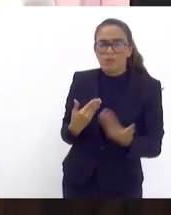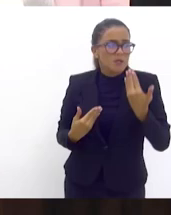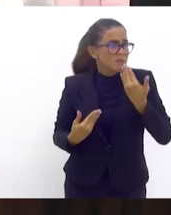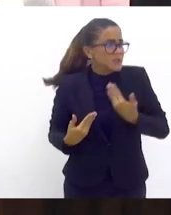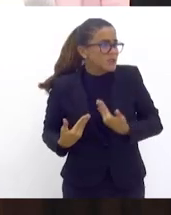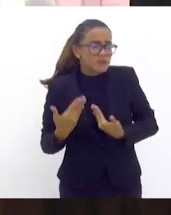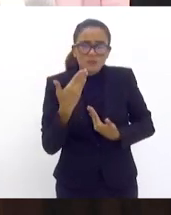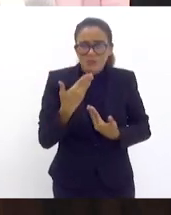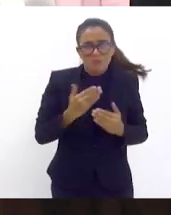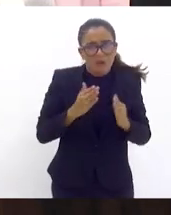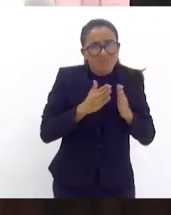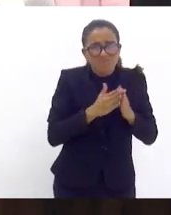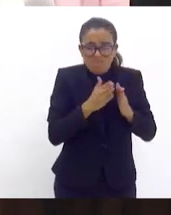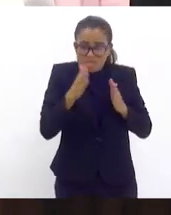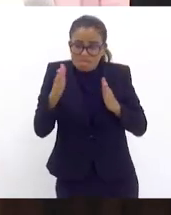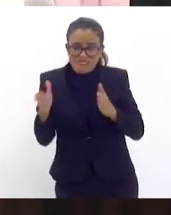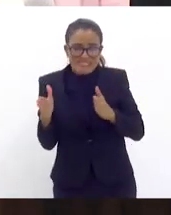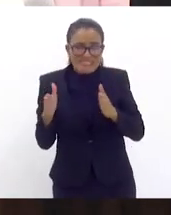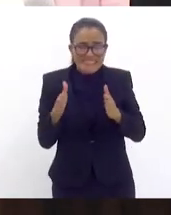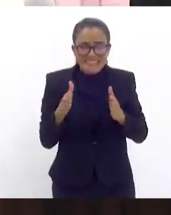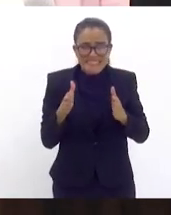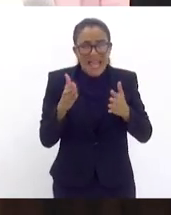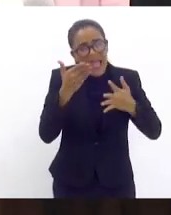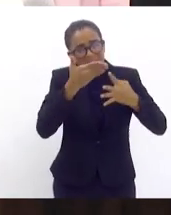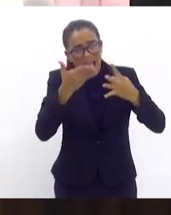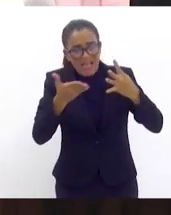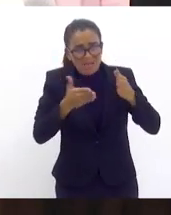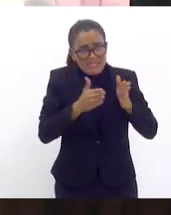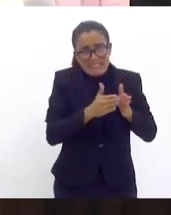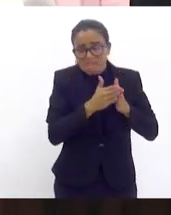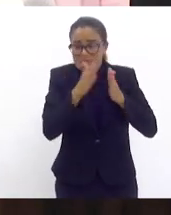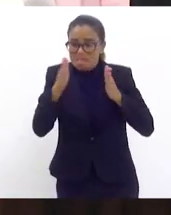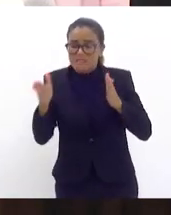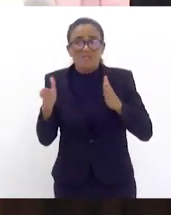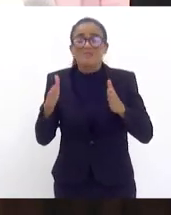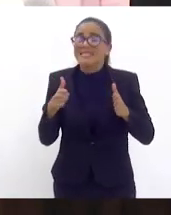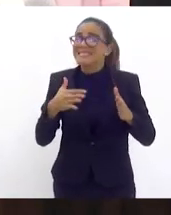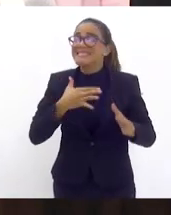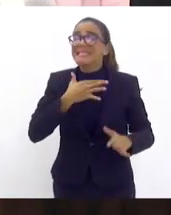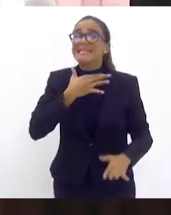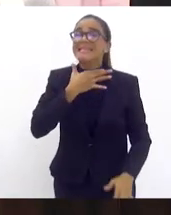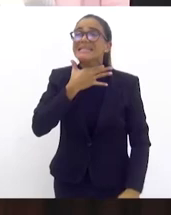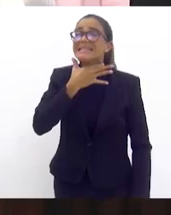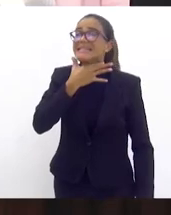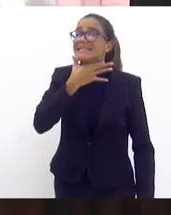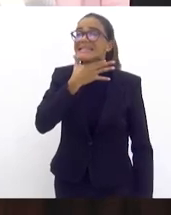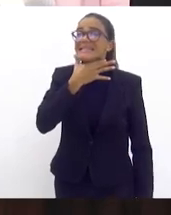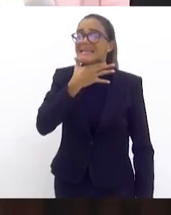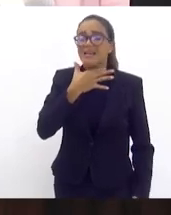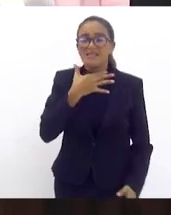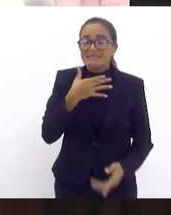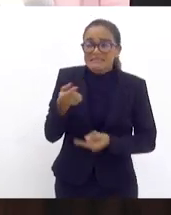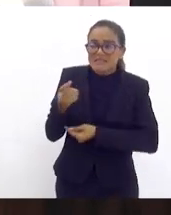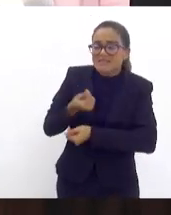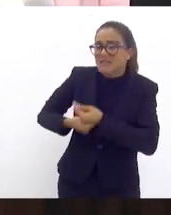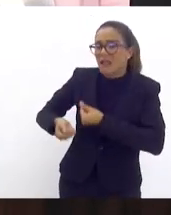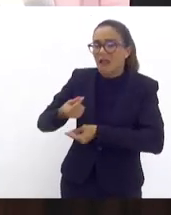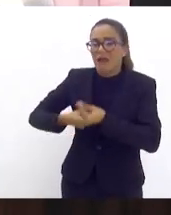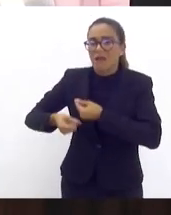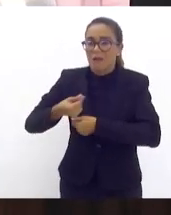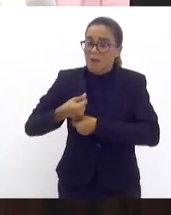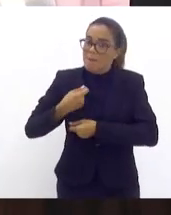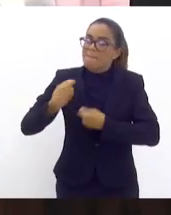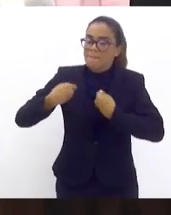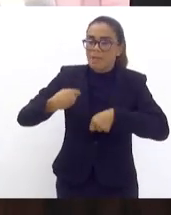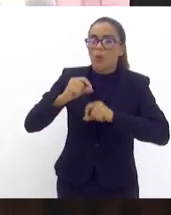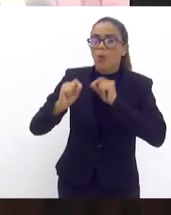prorrogado para que essa carência fosse prorrogado porque eles não tem fôlego de cumprir com essa obrigação acho que é importante destacar a boa